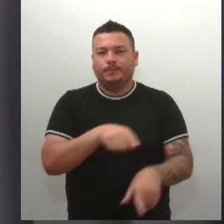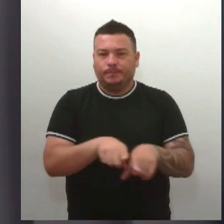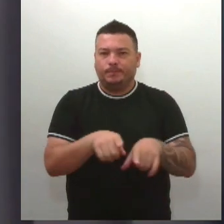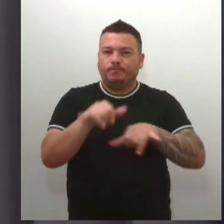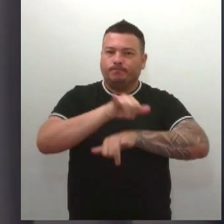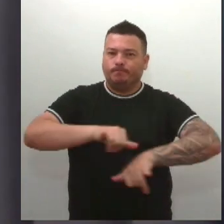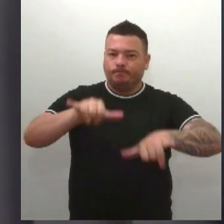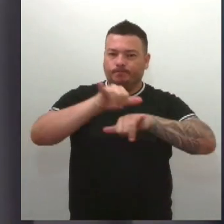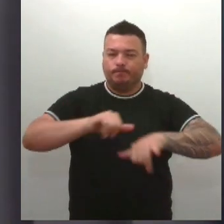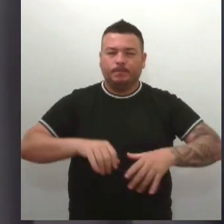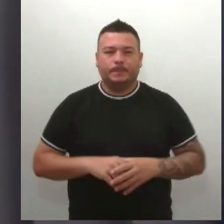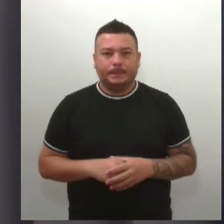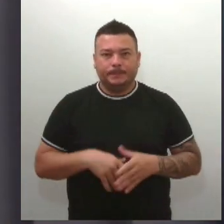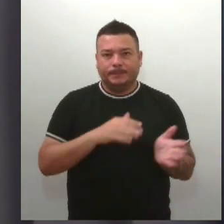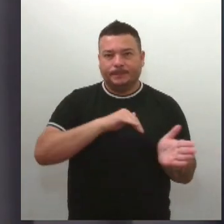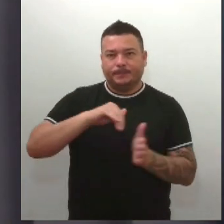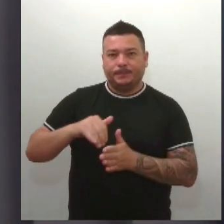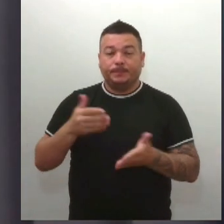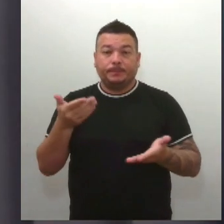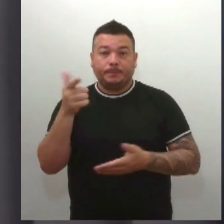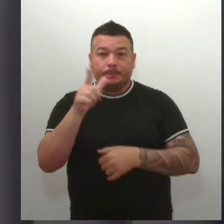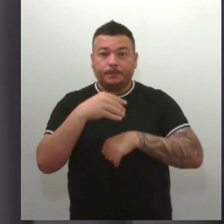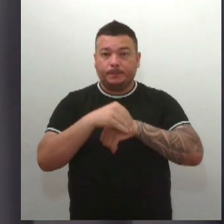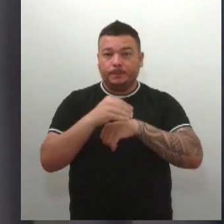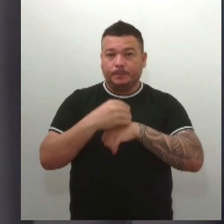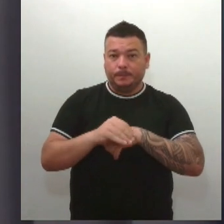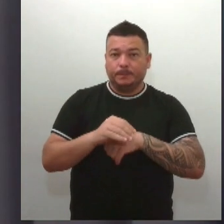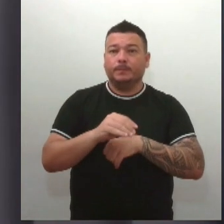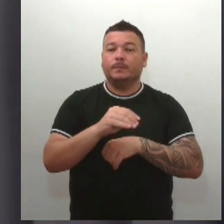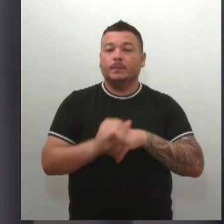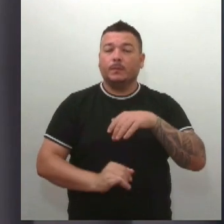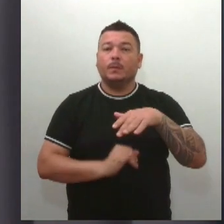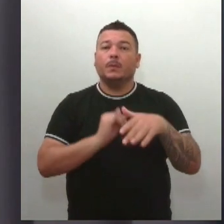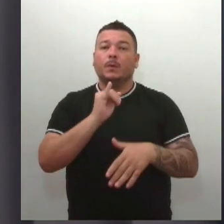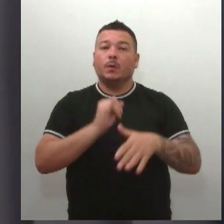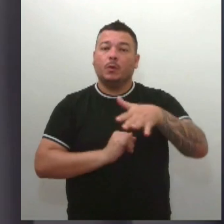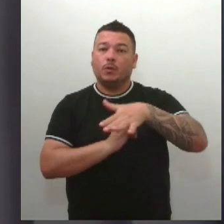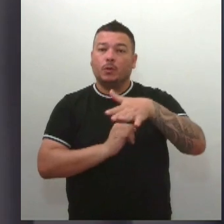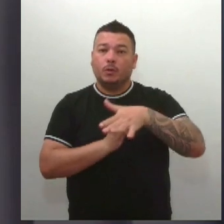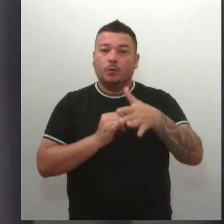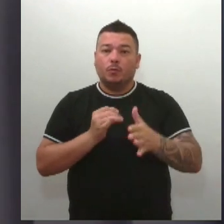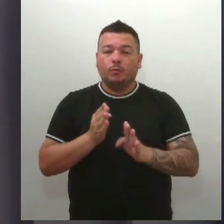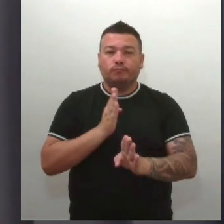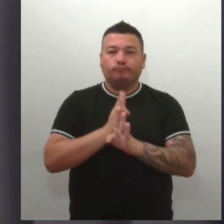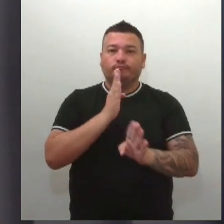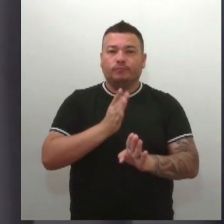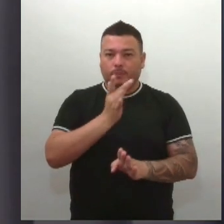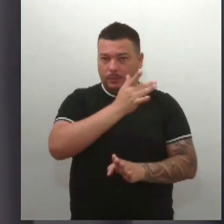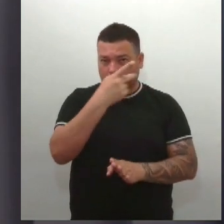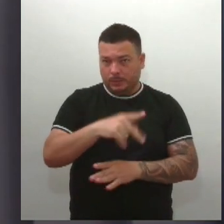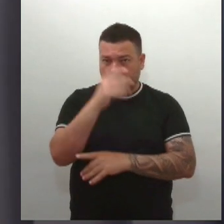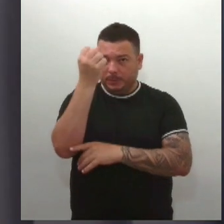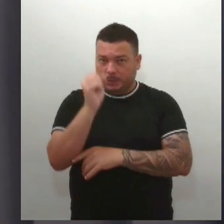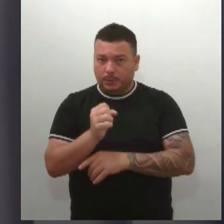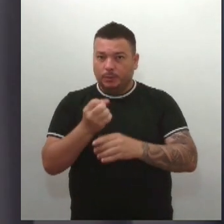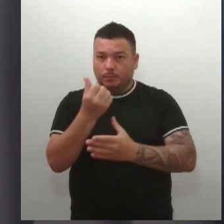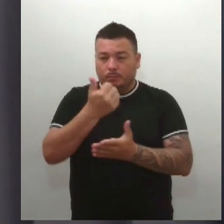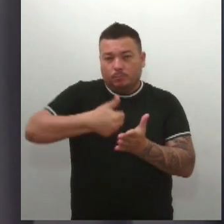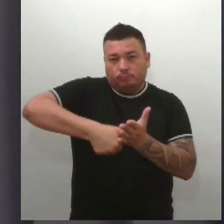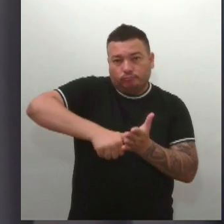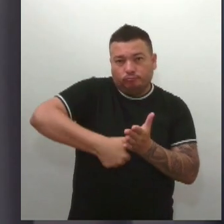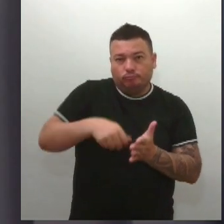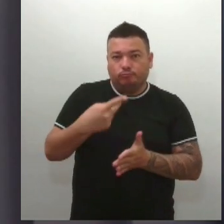Uma outra informação, o Instituto de Identificação de Sergipe realizou uma ação para a emissão da carteira de identidade nacional